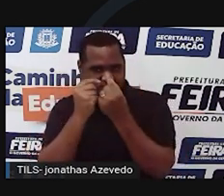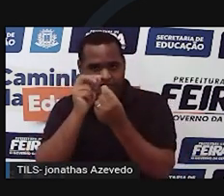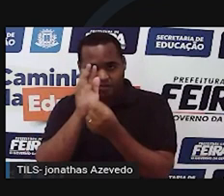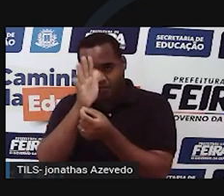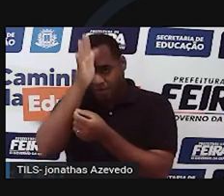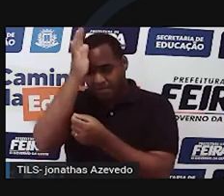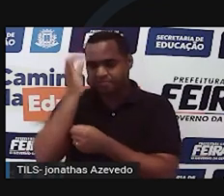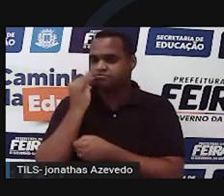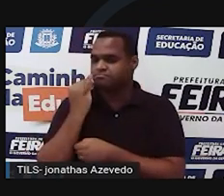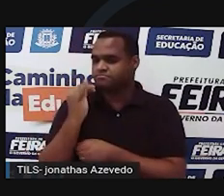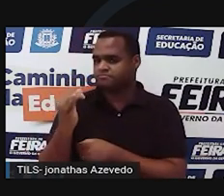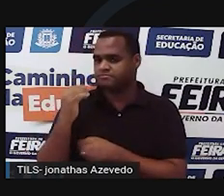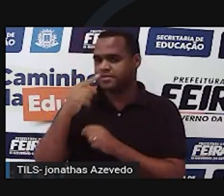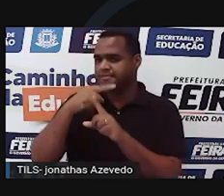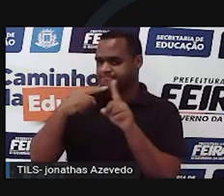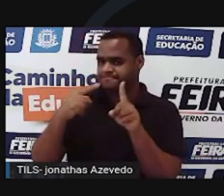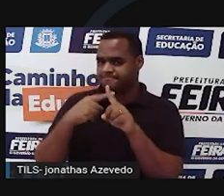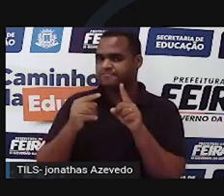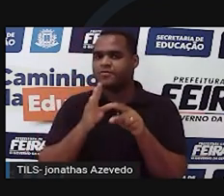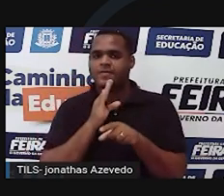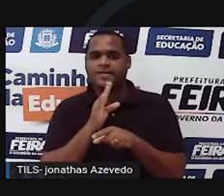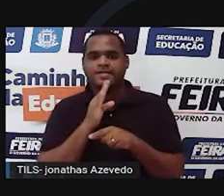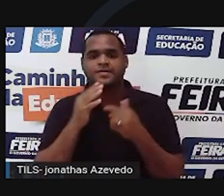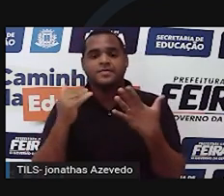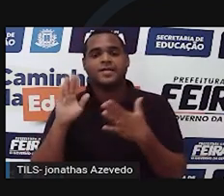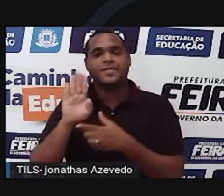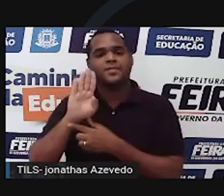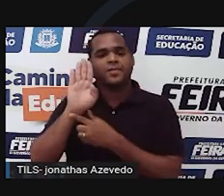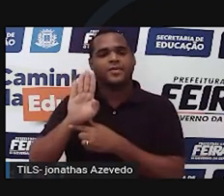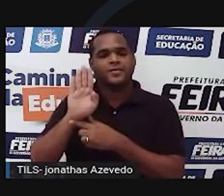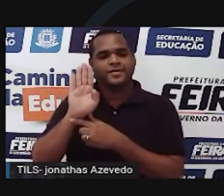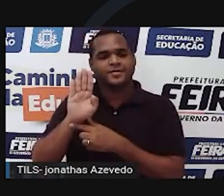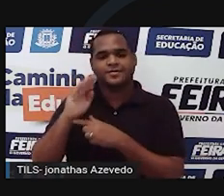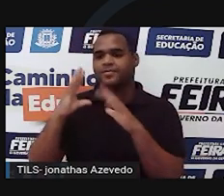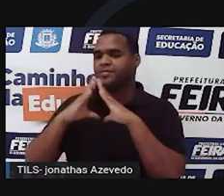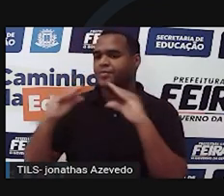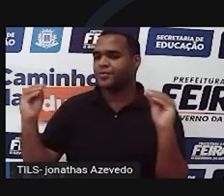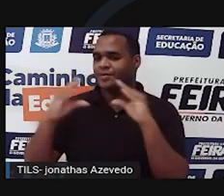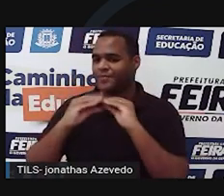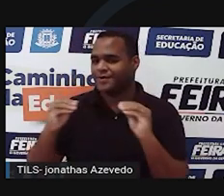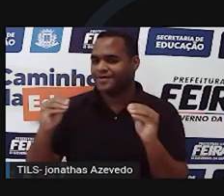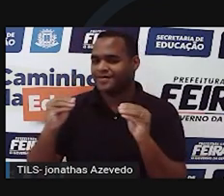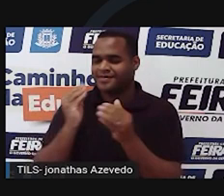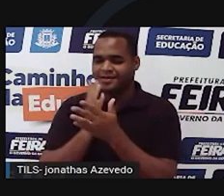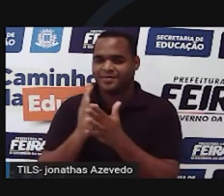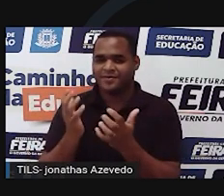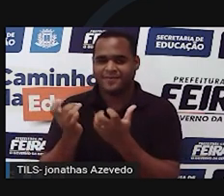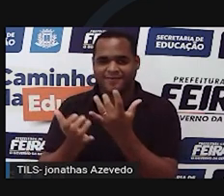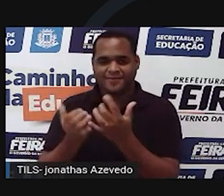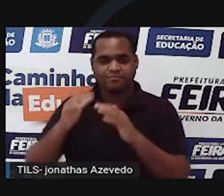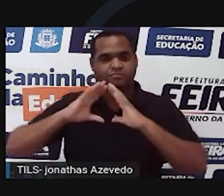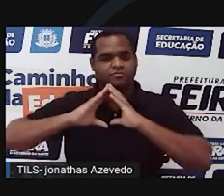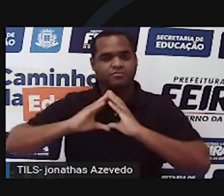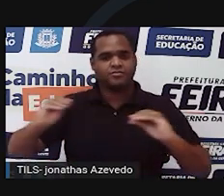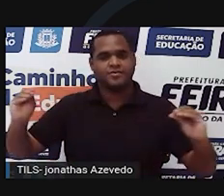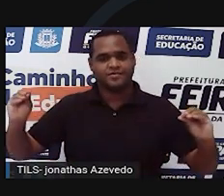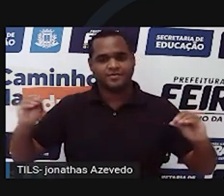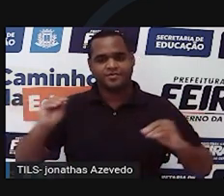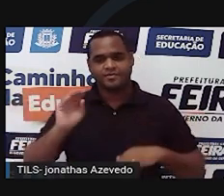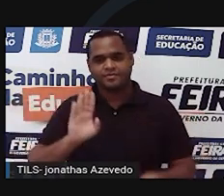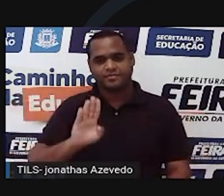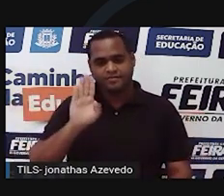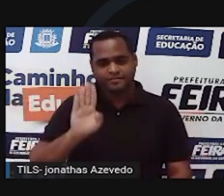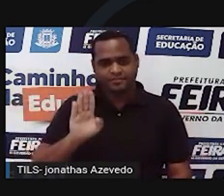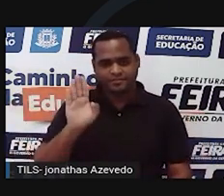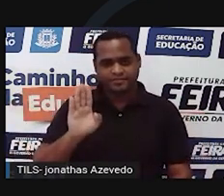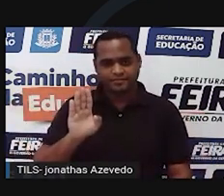Itália são nossos conhecidos ainda, mas a Babilônia desapareceu, né? E eu já falei um pouquinho dessa região onde ficava a Babilônia, que se